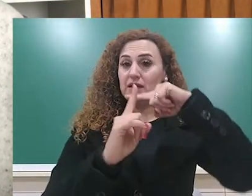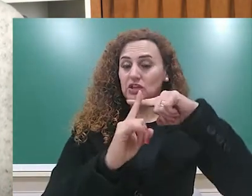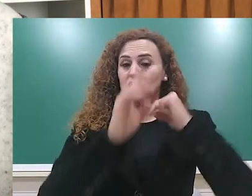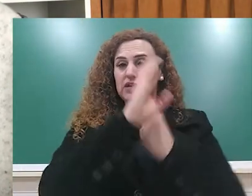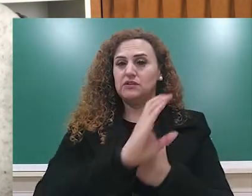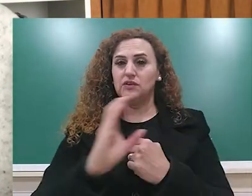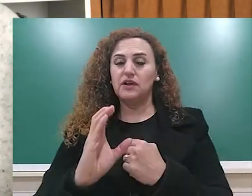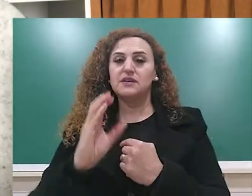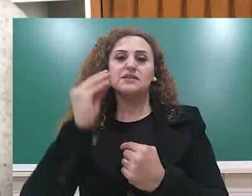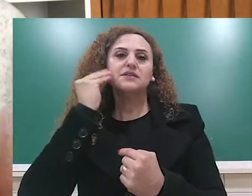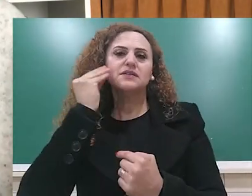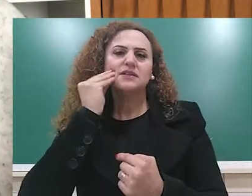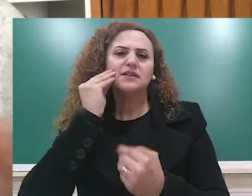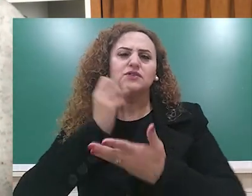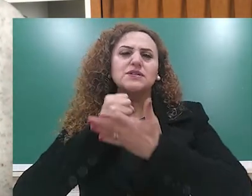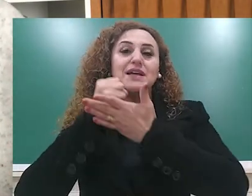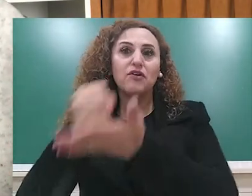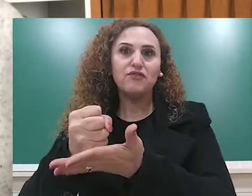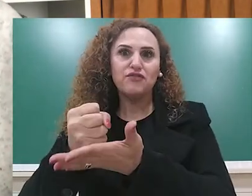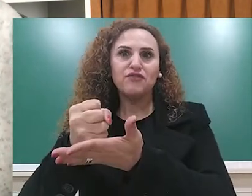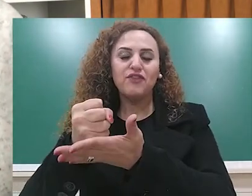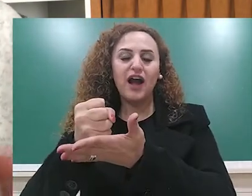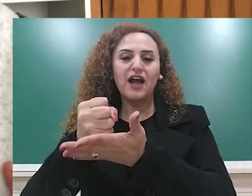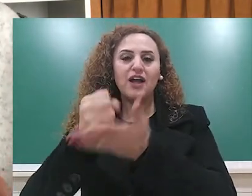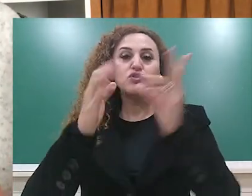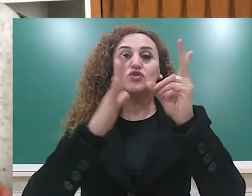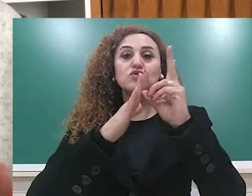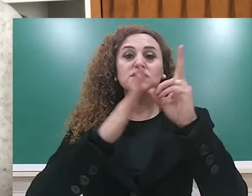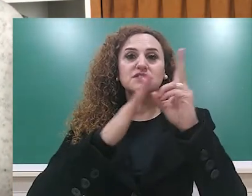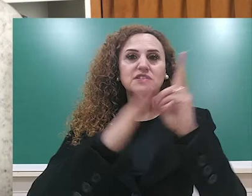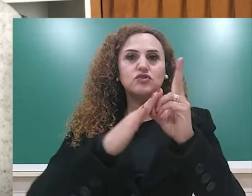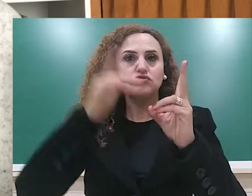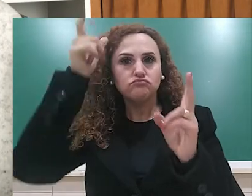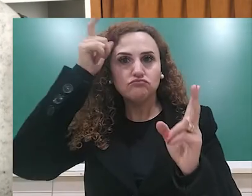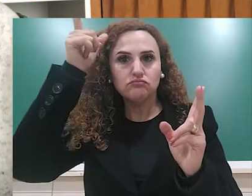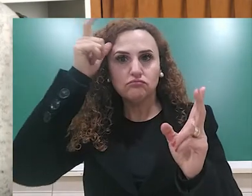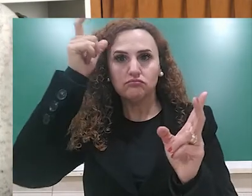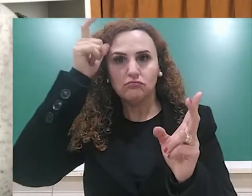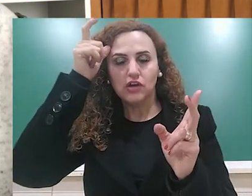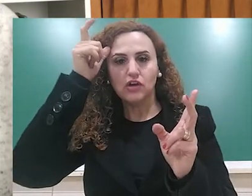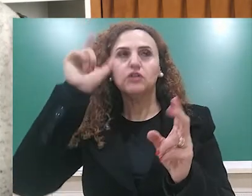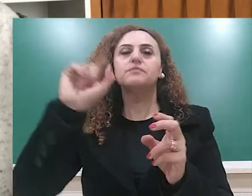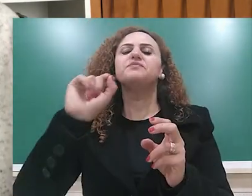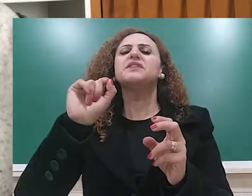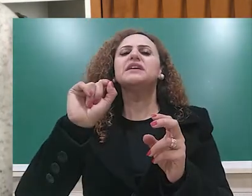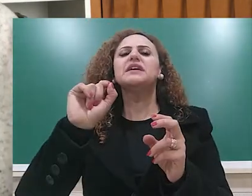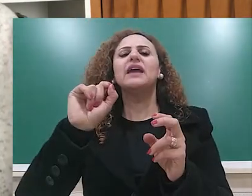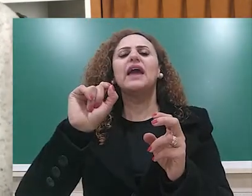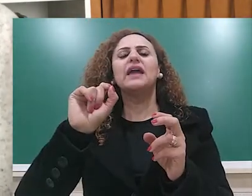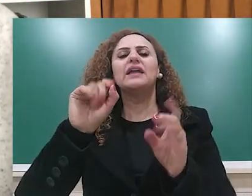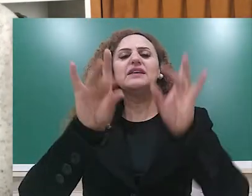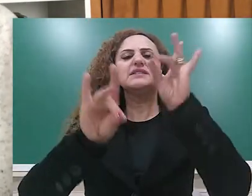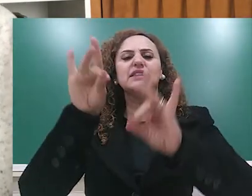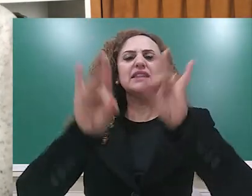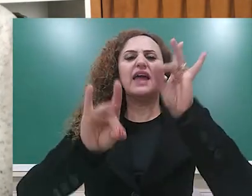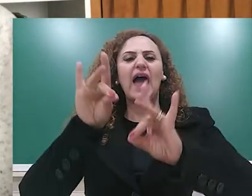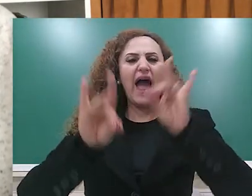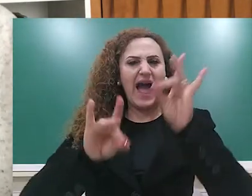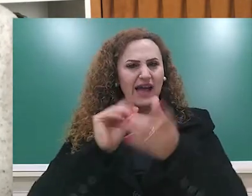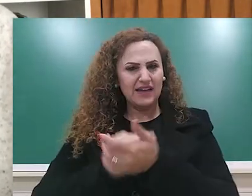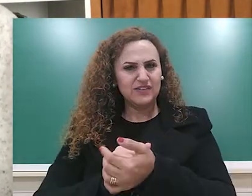aldeia indígena dos demônios, né? Quem são os demônios aqui representados nessa peça? São